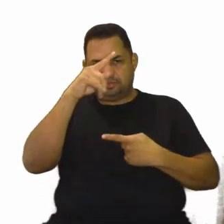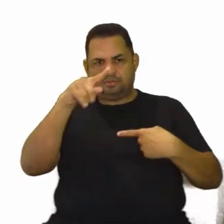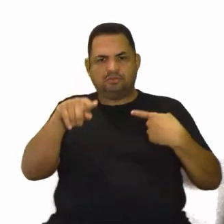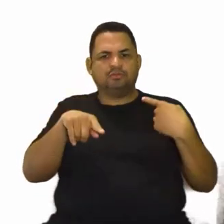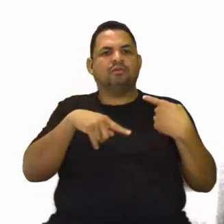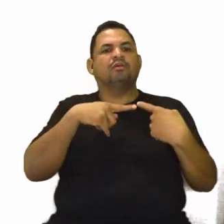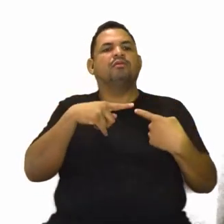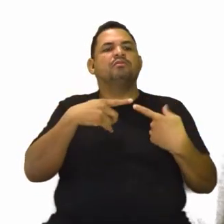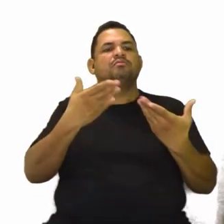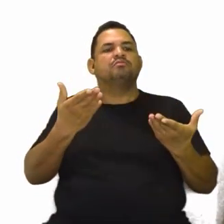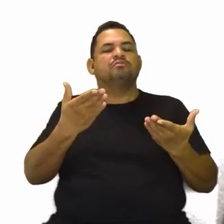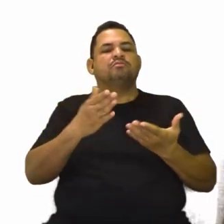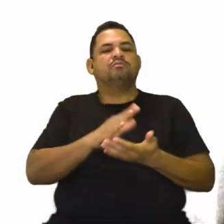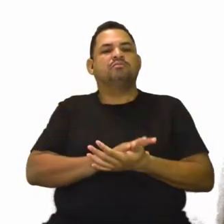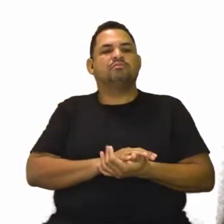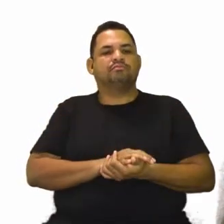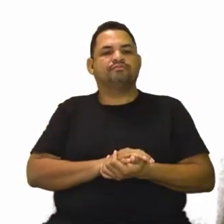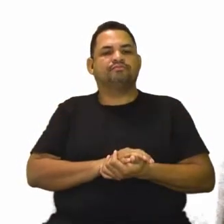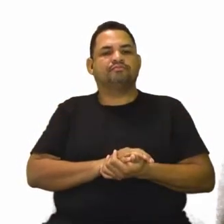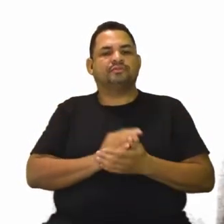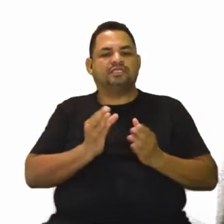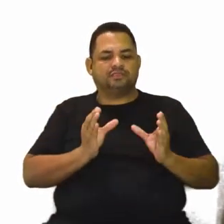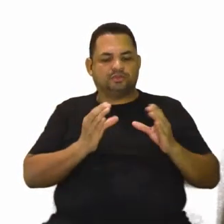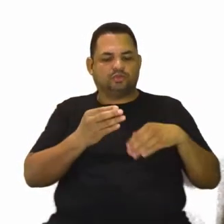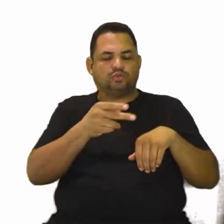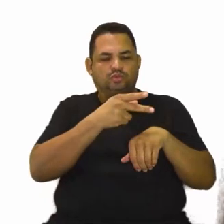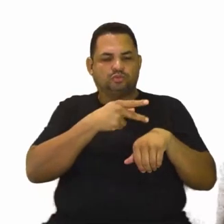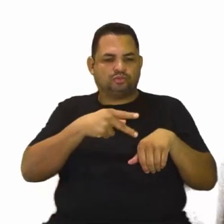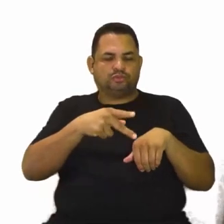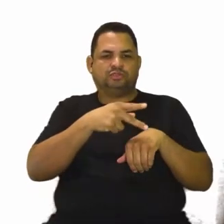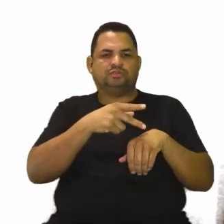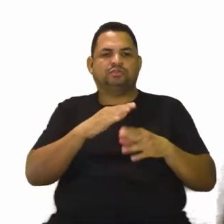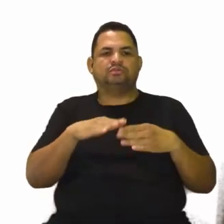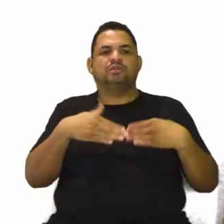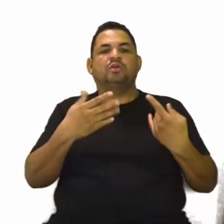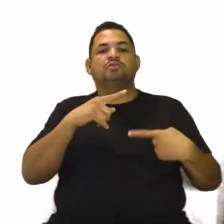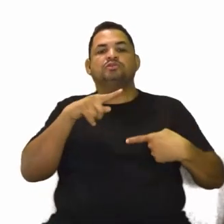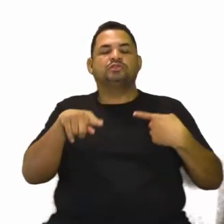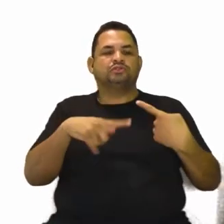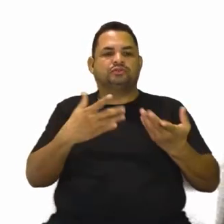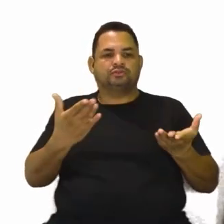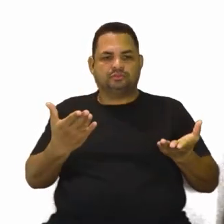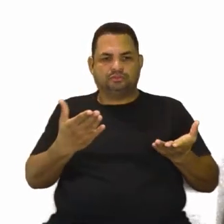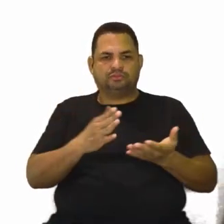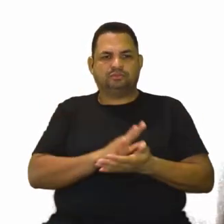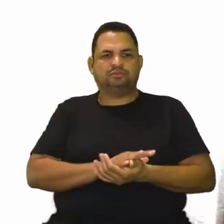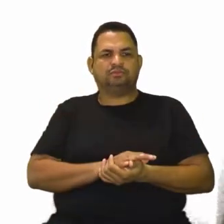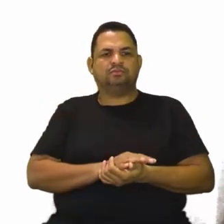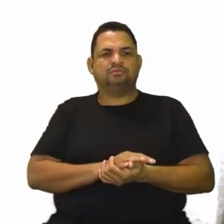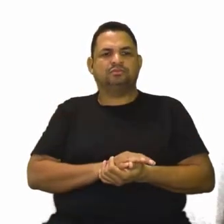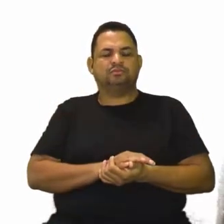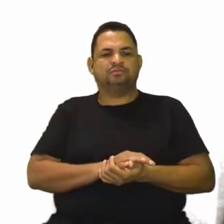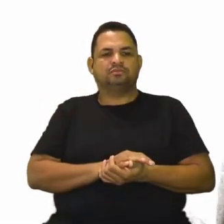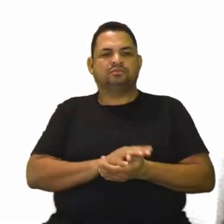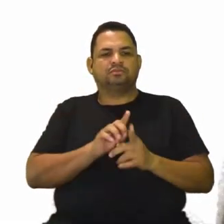era a principal missão dessa Liga das Nações? Qual era a missão delas? Seria